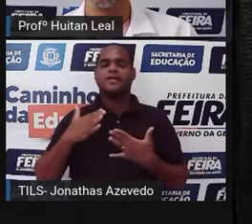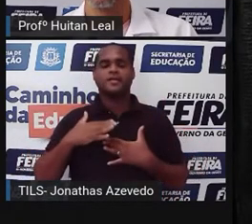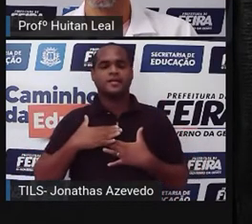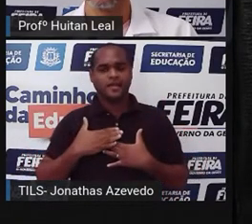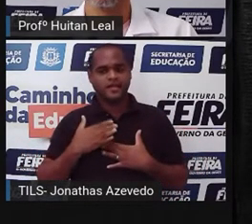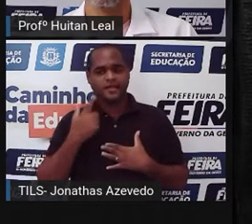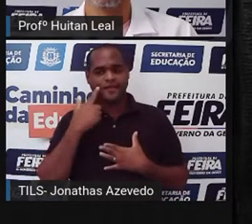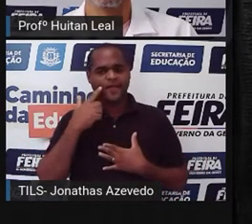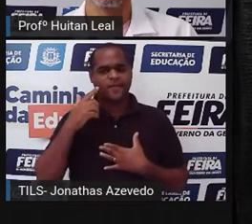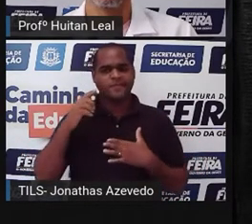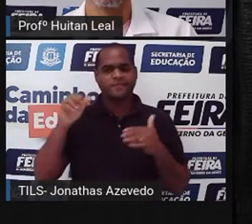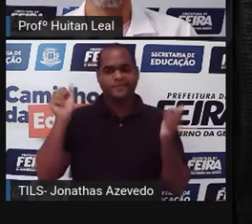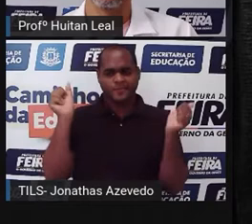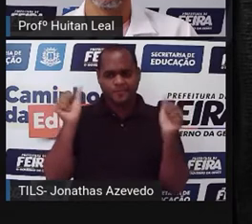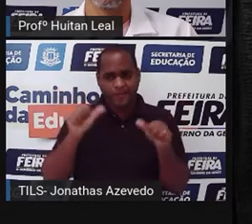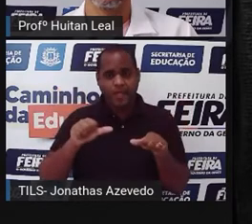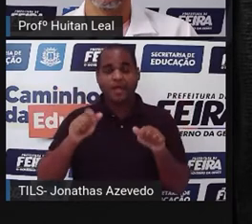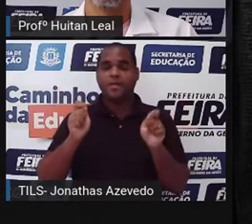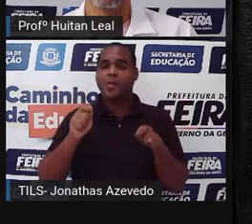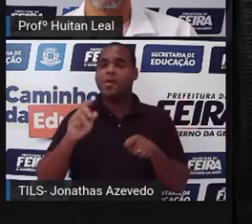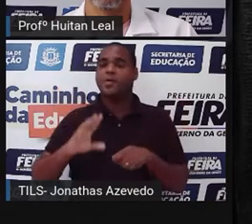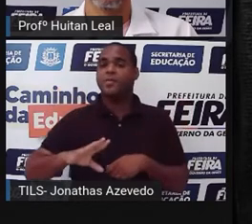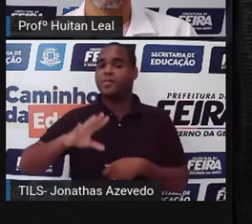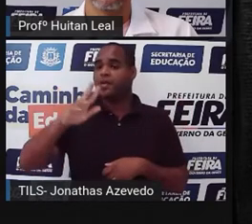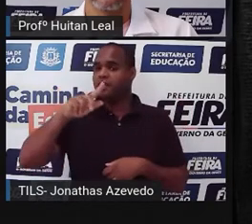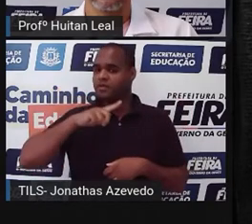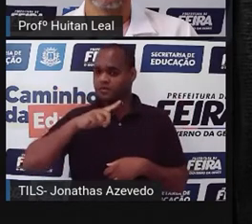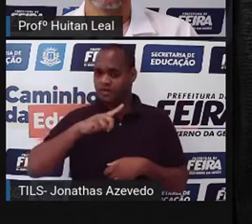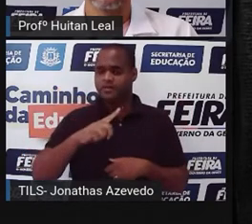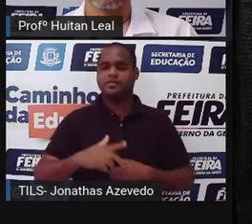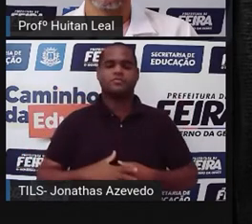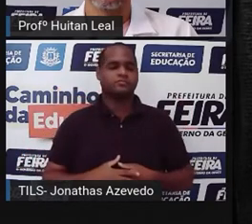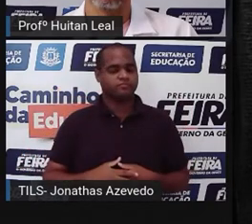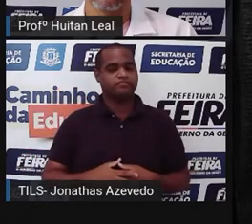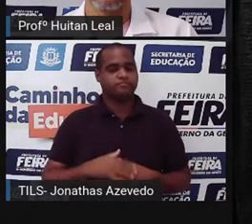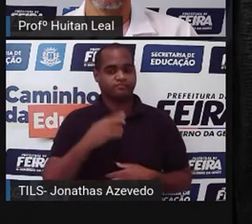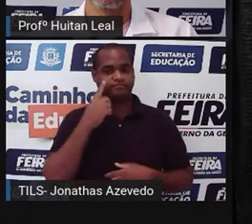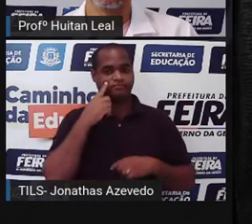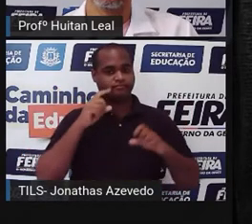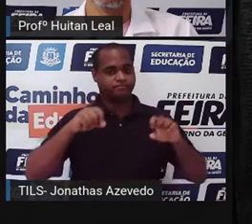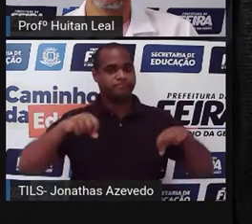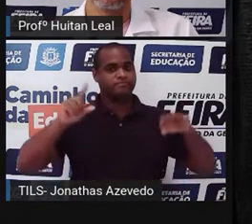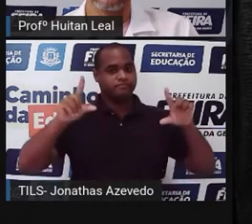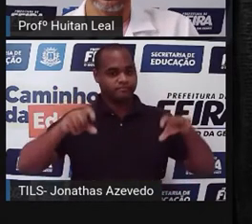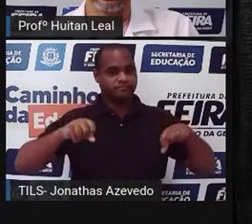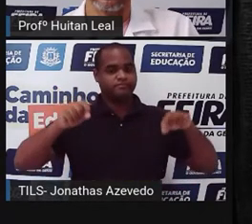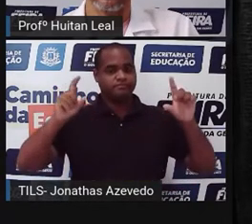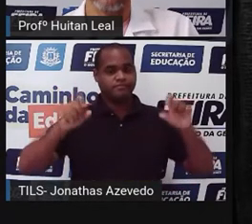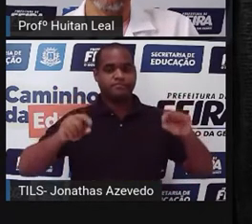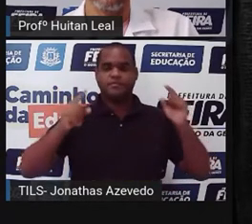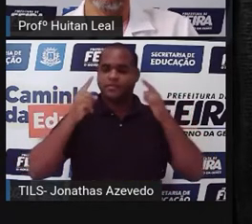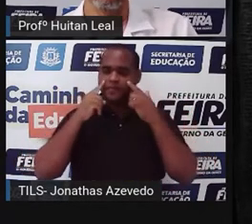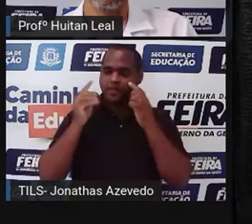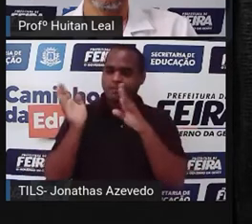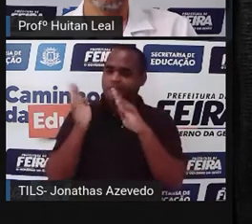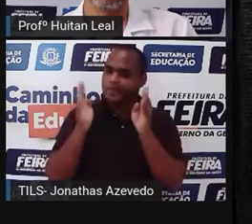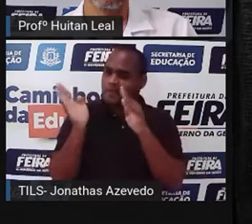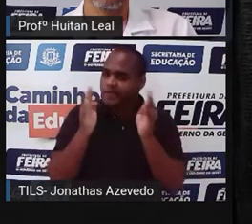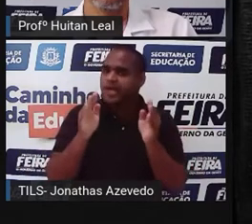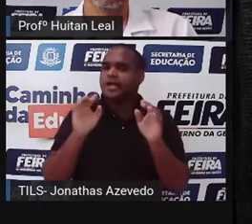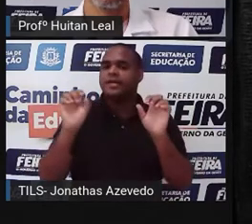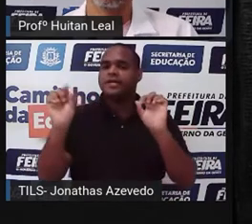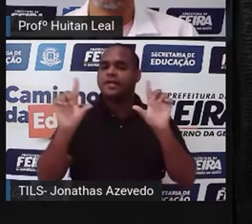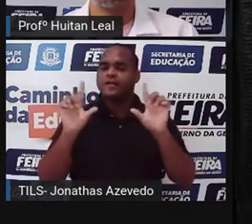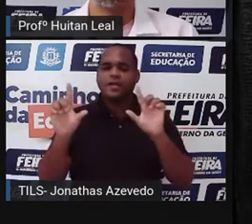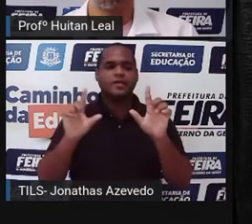que algo ruim vai acontecer, de que de repente há cenas que aparecem de súbito na tela da televisão ou do cinema,